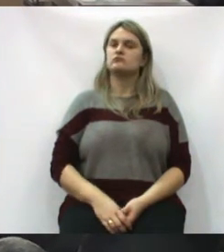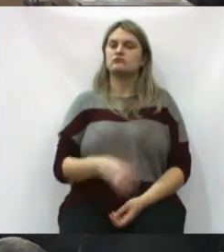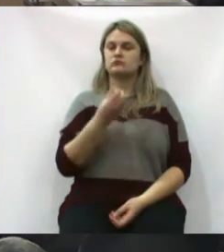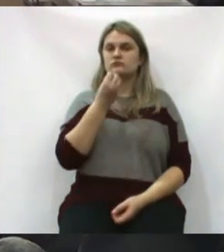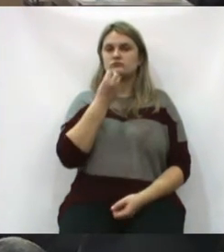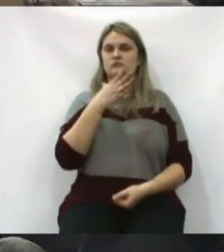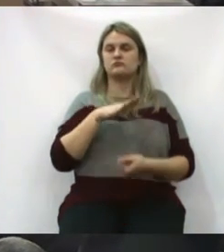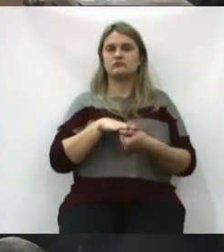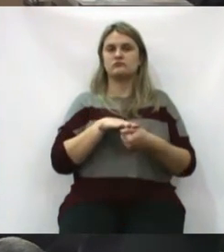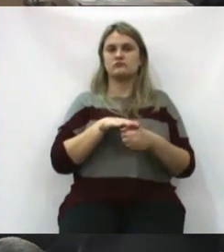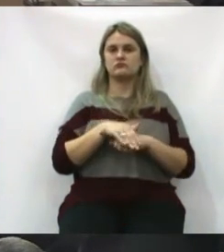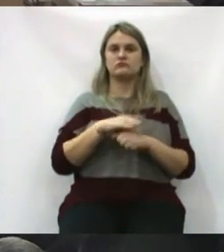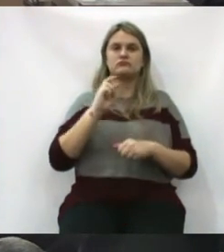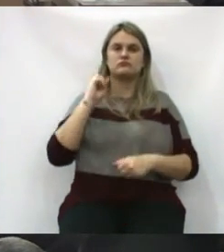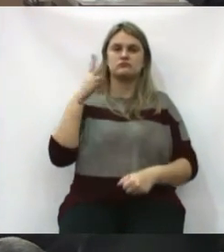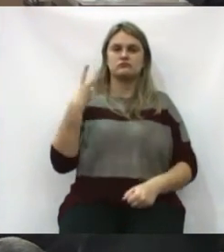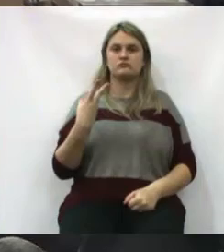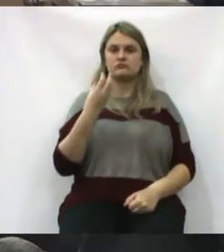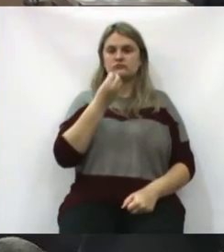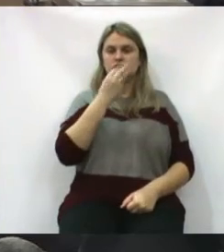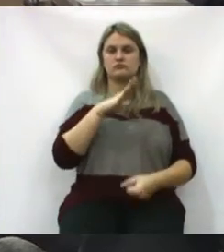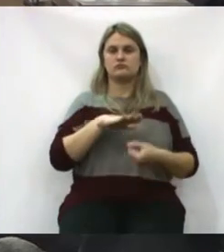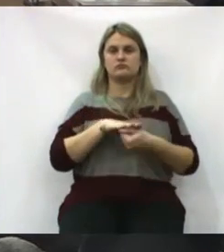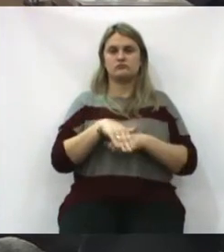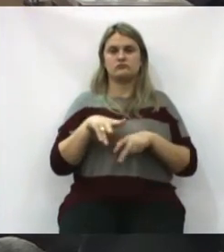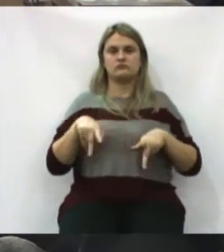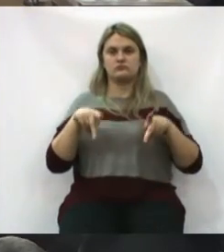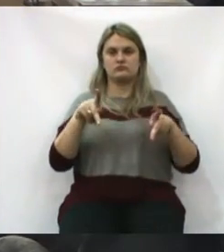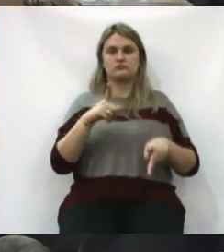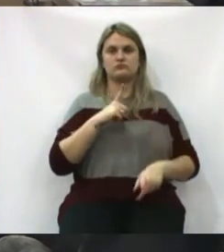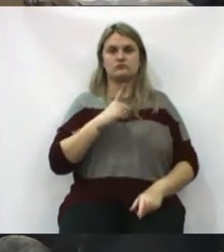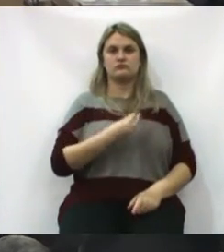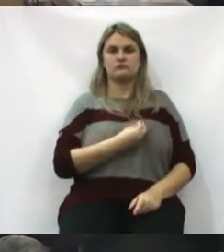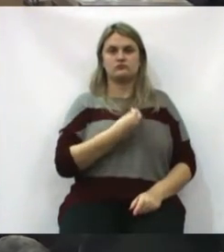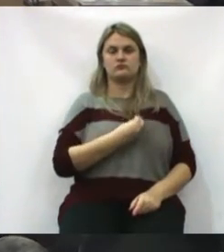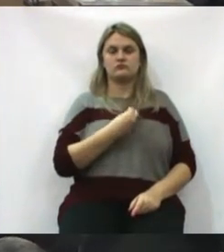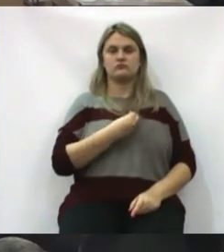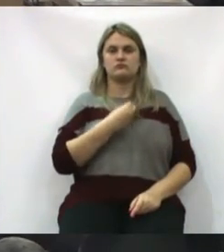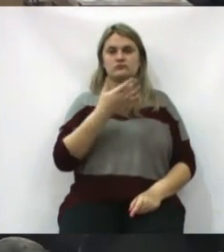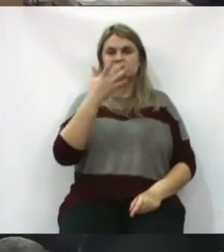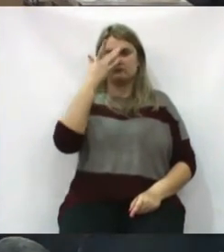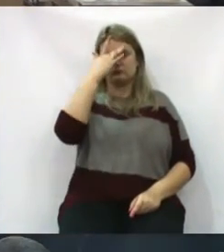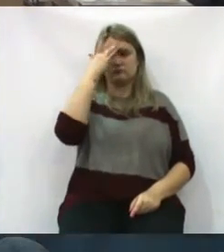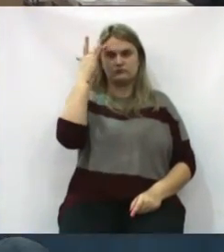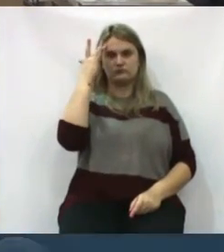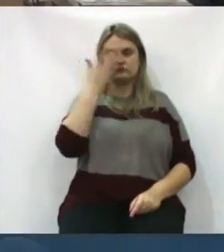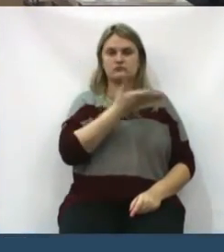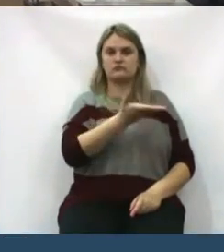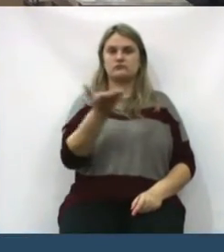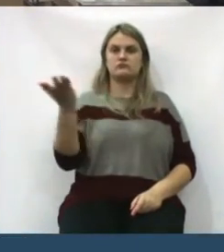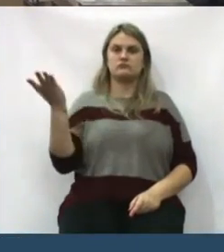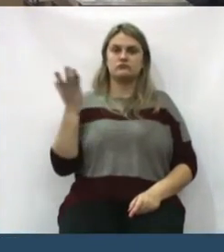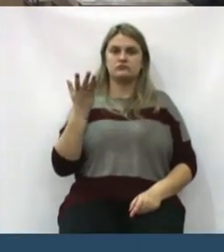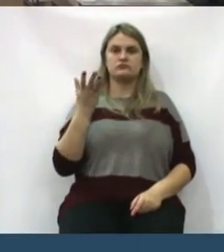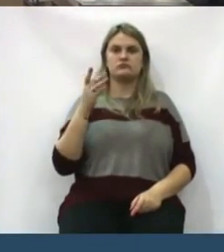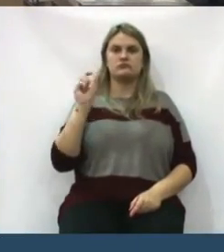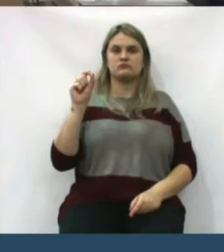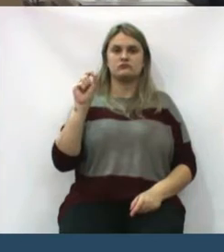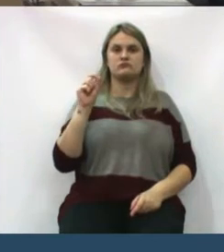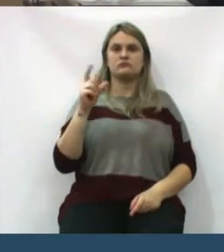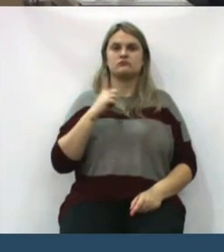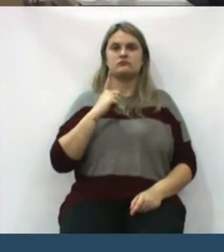Boa noite, senhores vereadores, boa noite à população aqui presente, aos pré